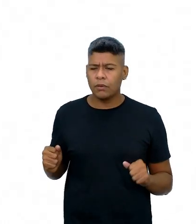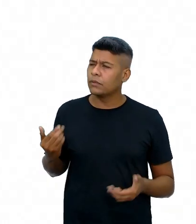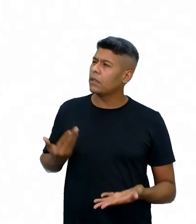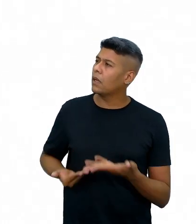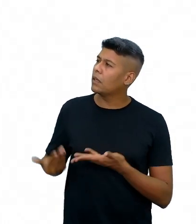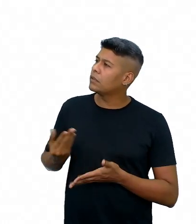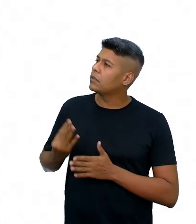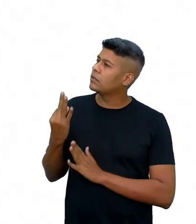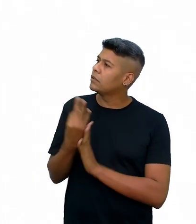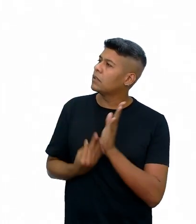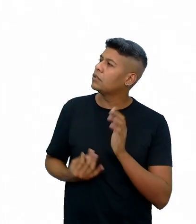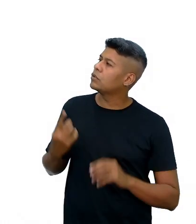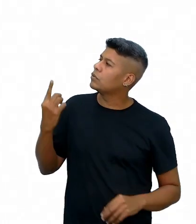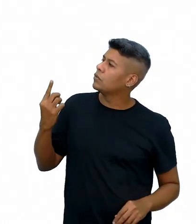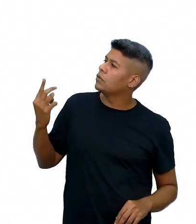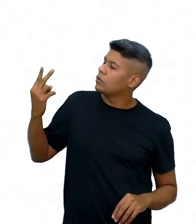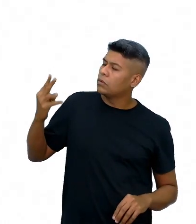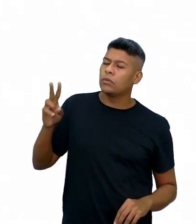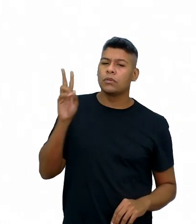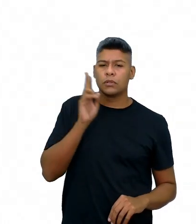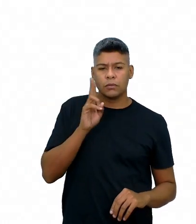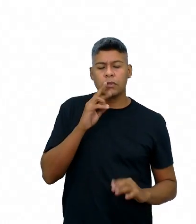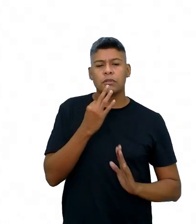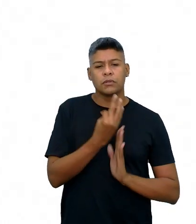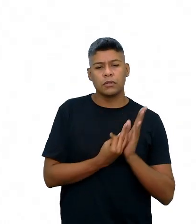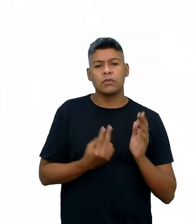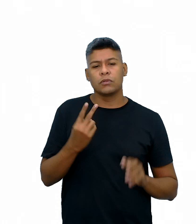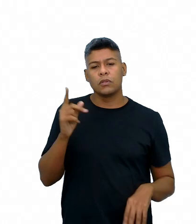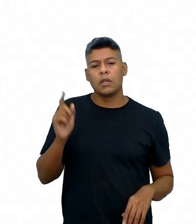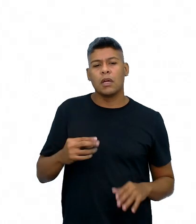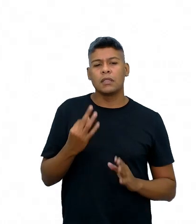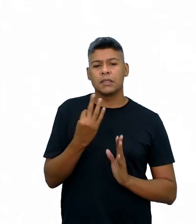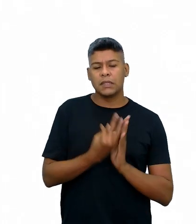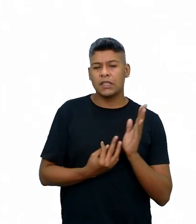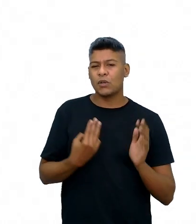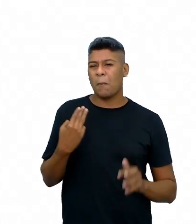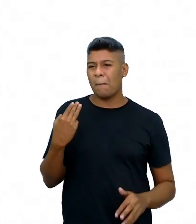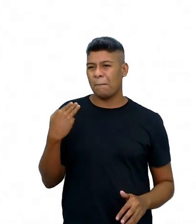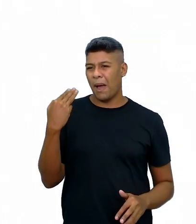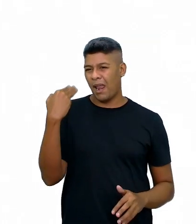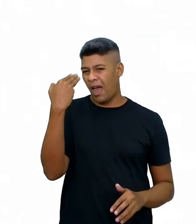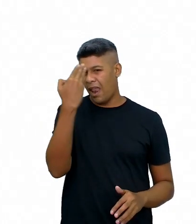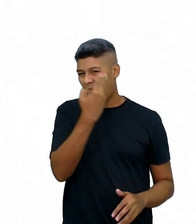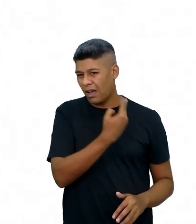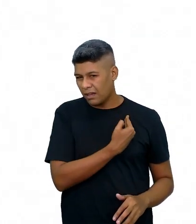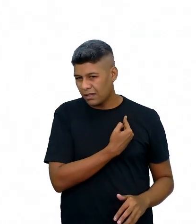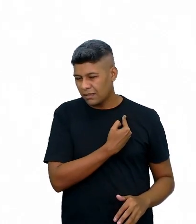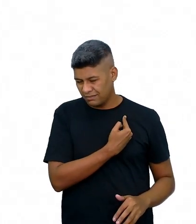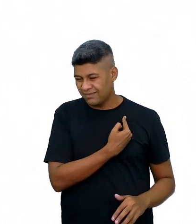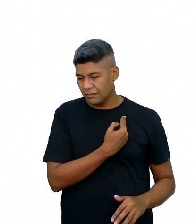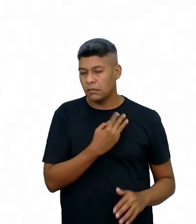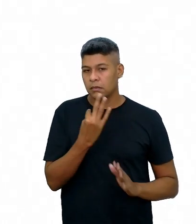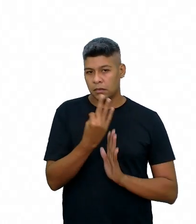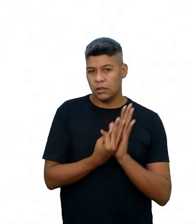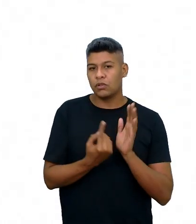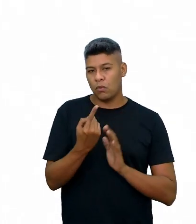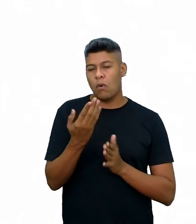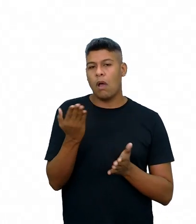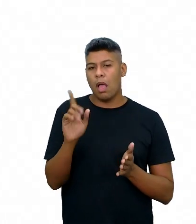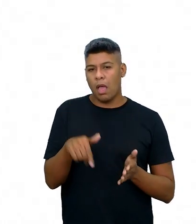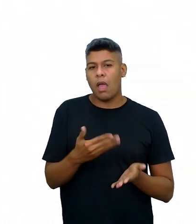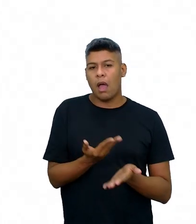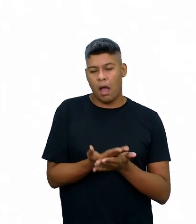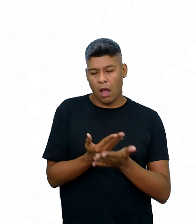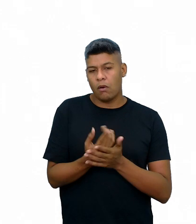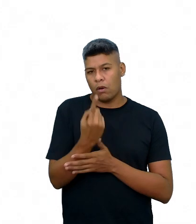entre os textos 1 e 2. Lembrando que o texto 2 é esse texto da Malala, e o texto 1 aparece na aula 1. Seis